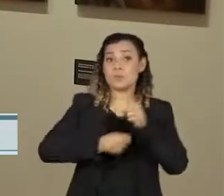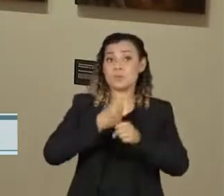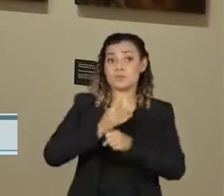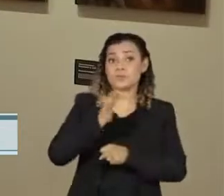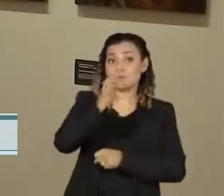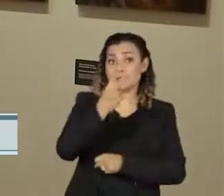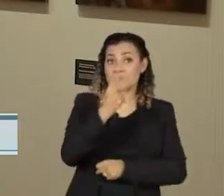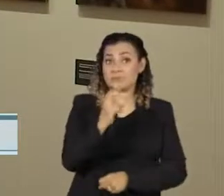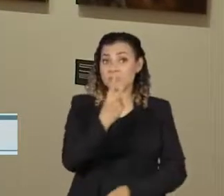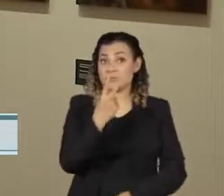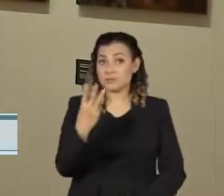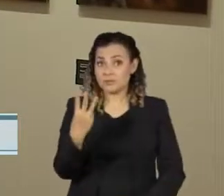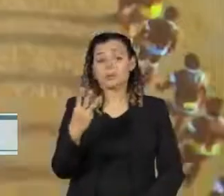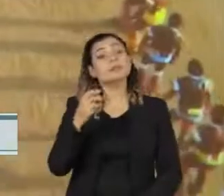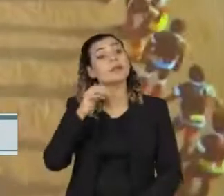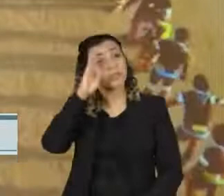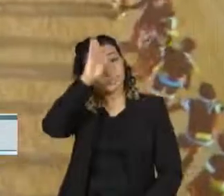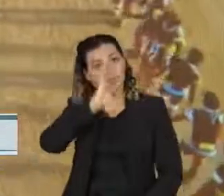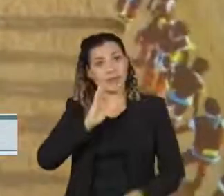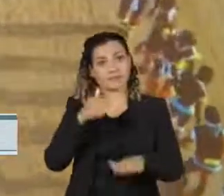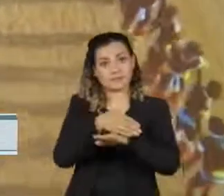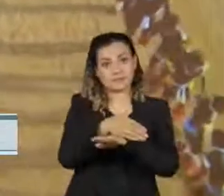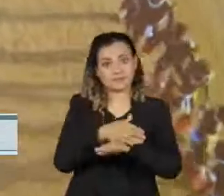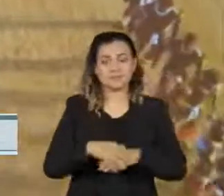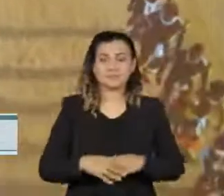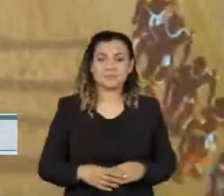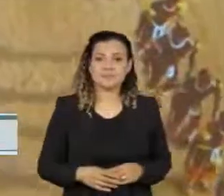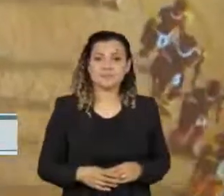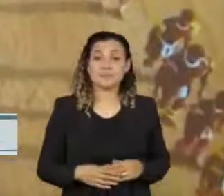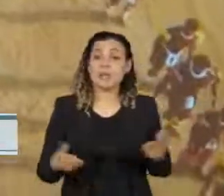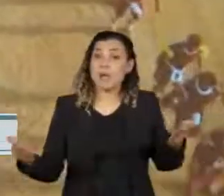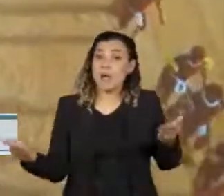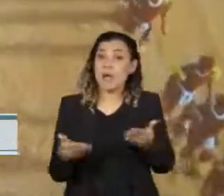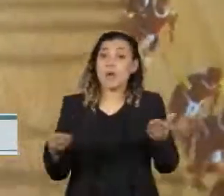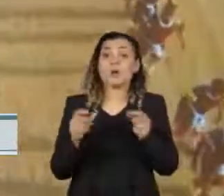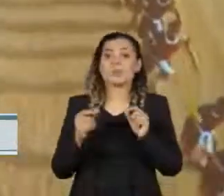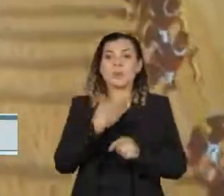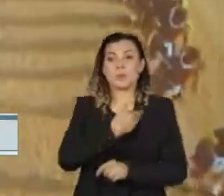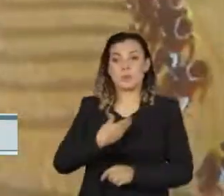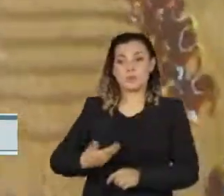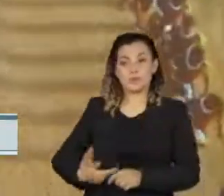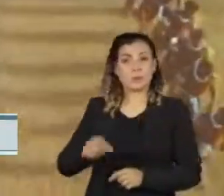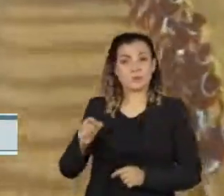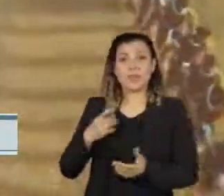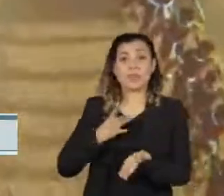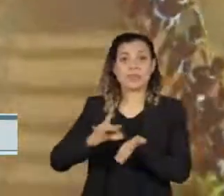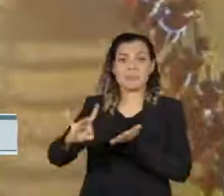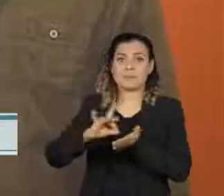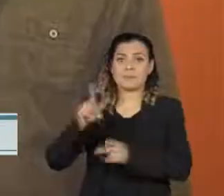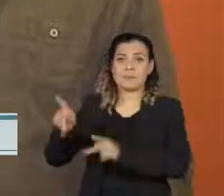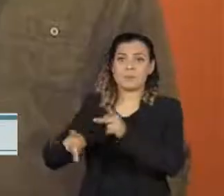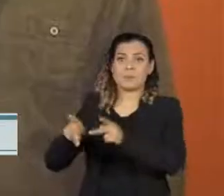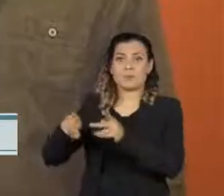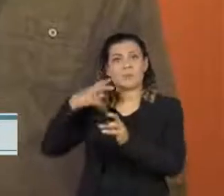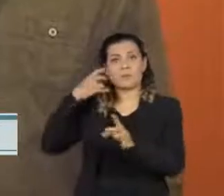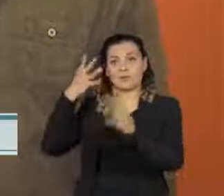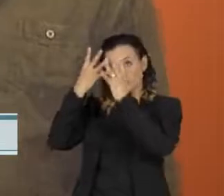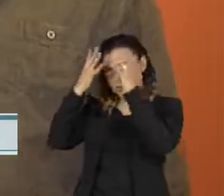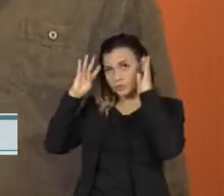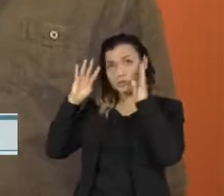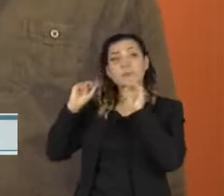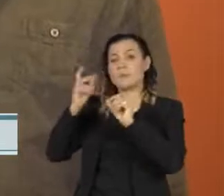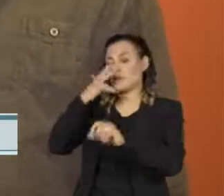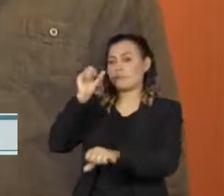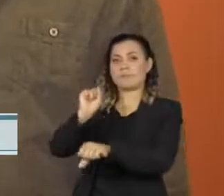A entrada é gratuita. A gente está agora saindo de um governo que foi inimigo dos povos indígenas, que paralisou as